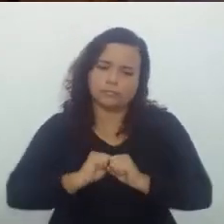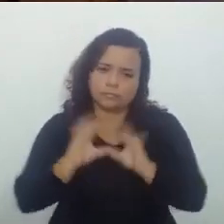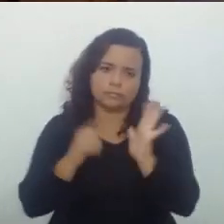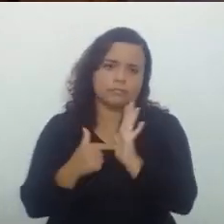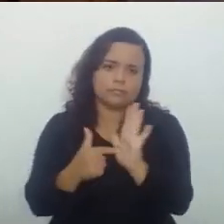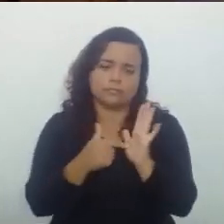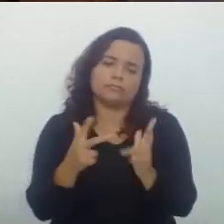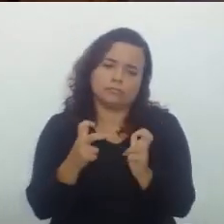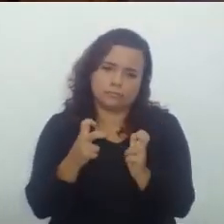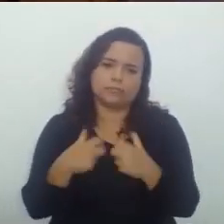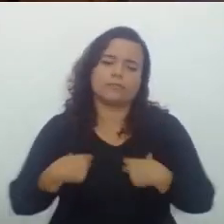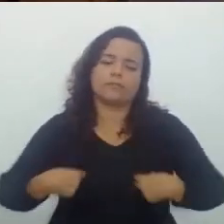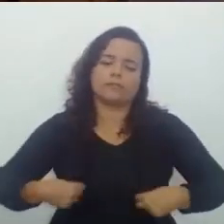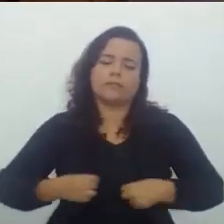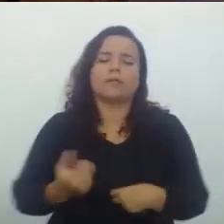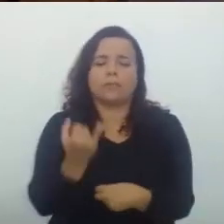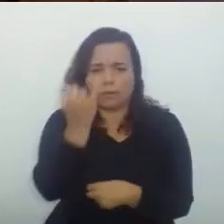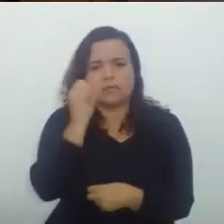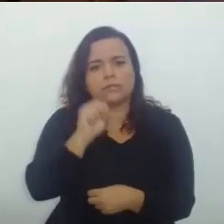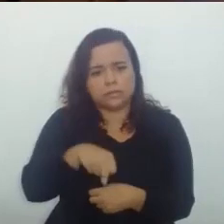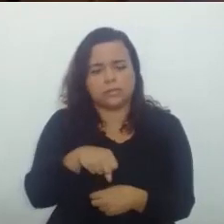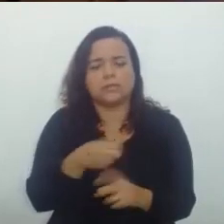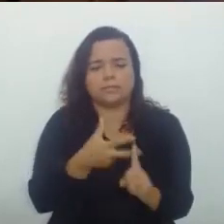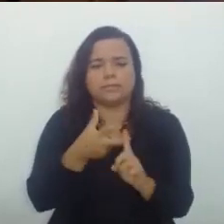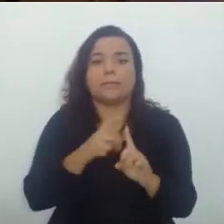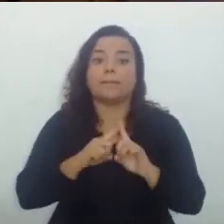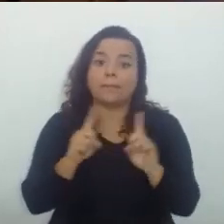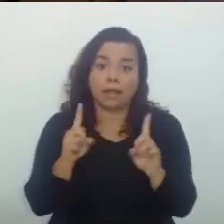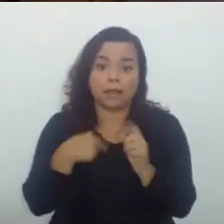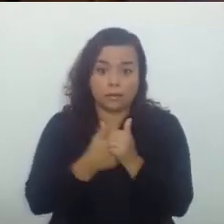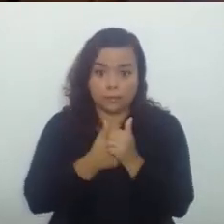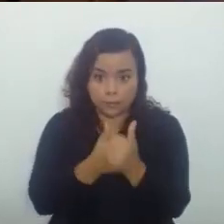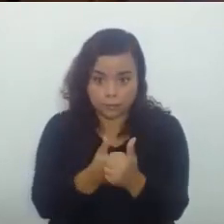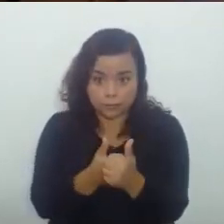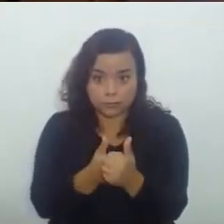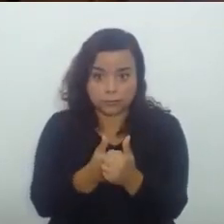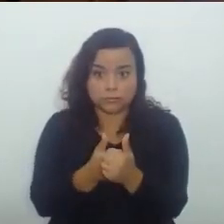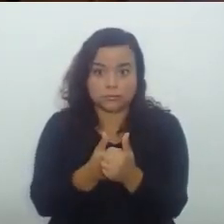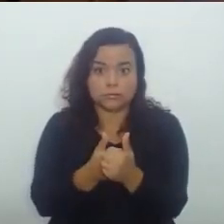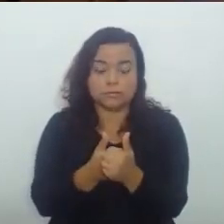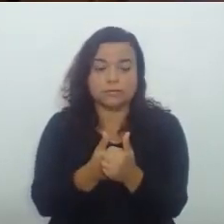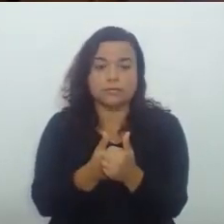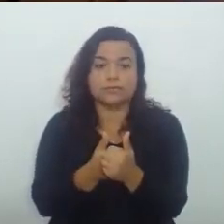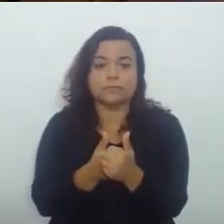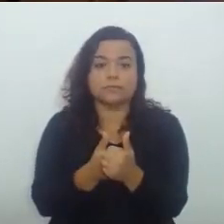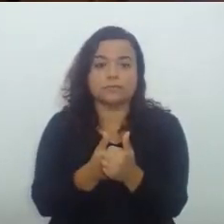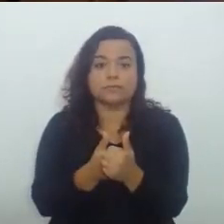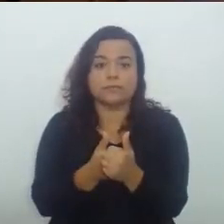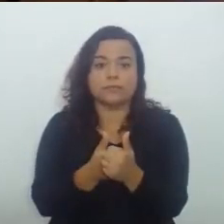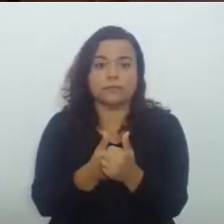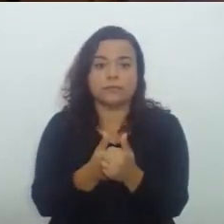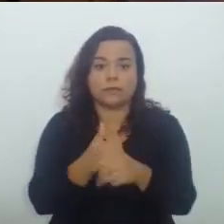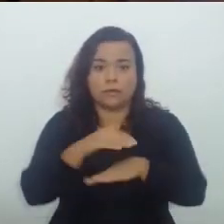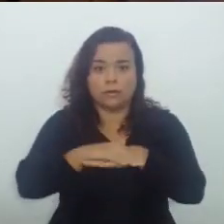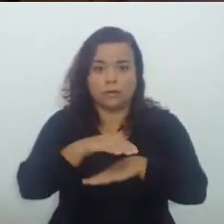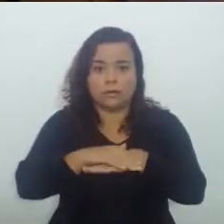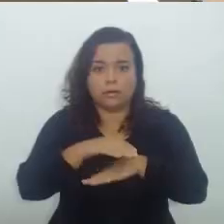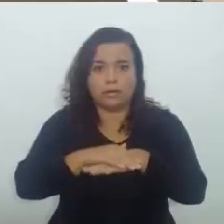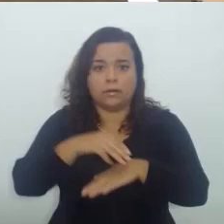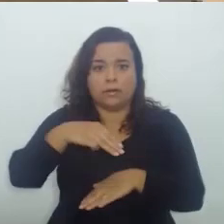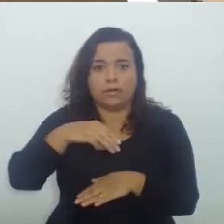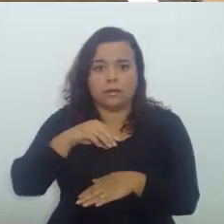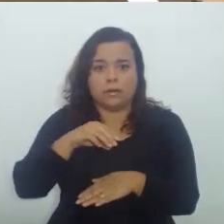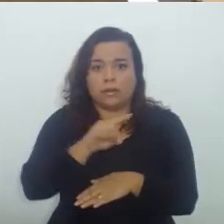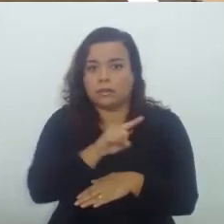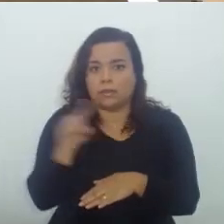Relevante Mas eu vou Acompanhar Salvo Engano A Perfeita A